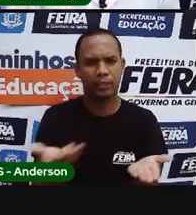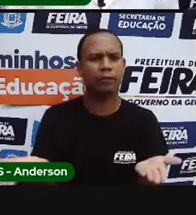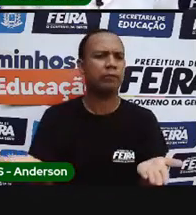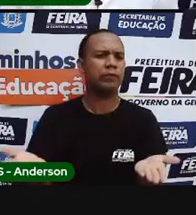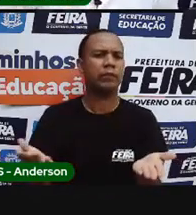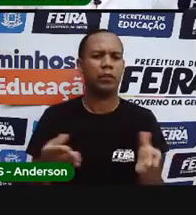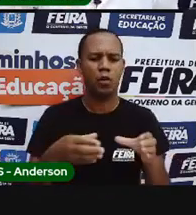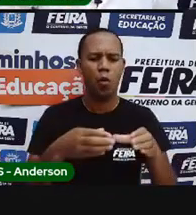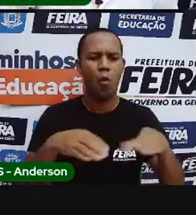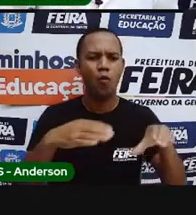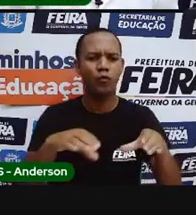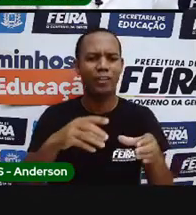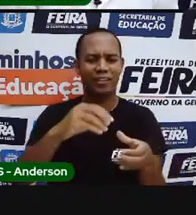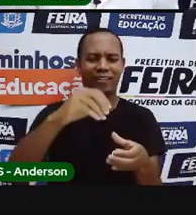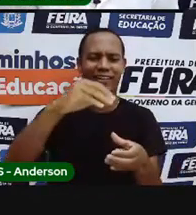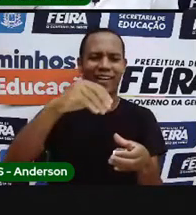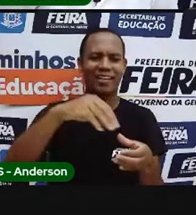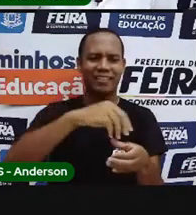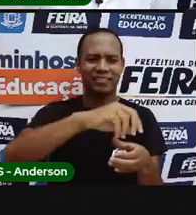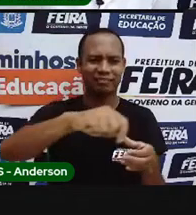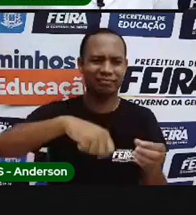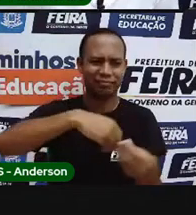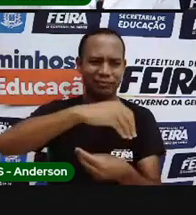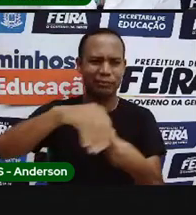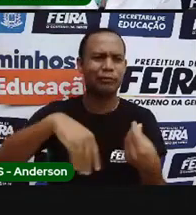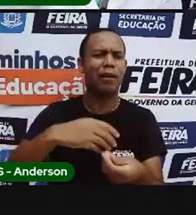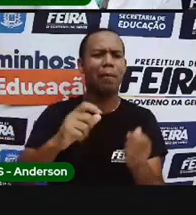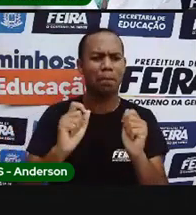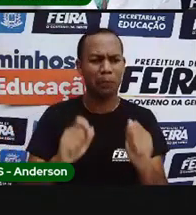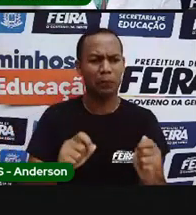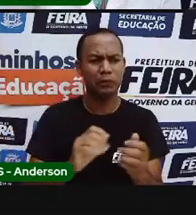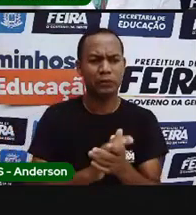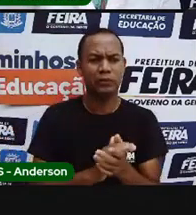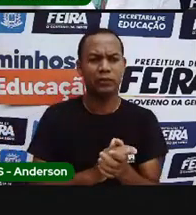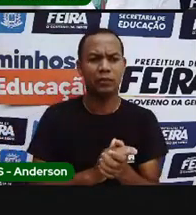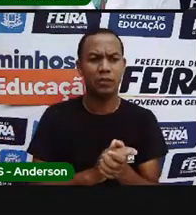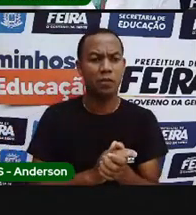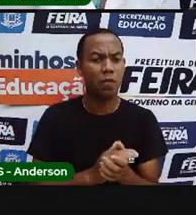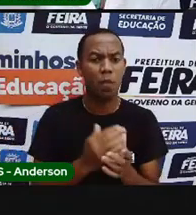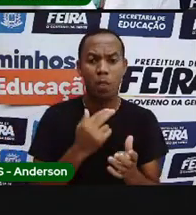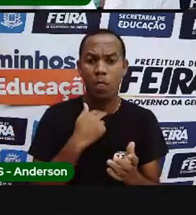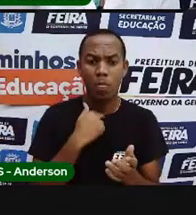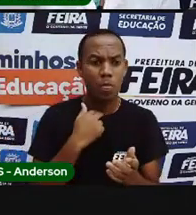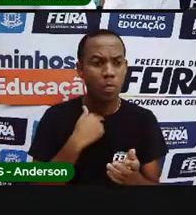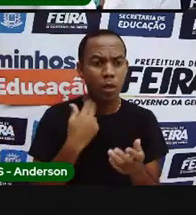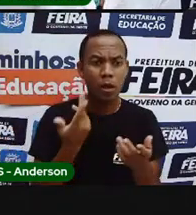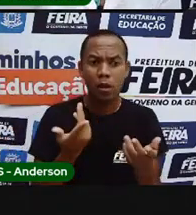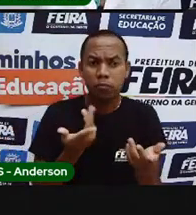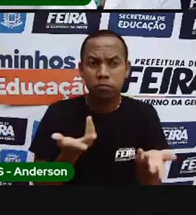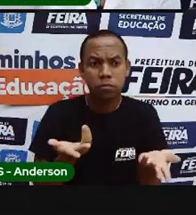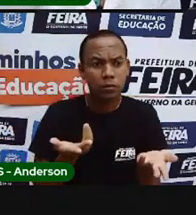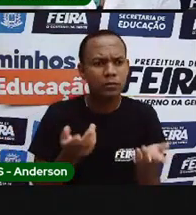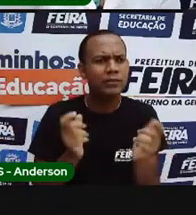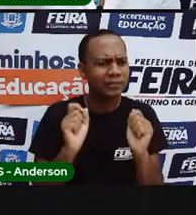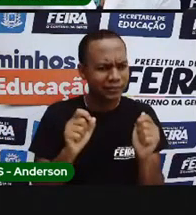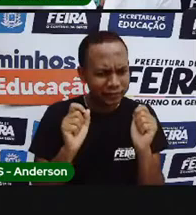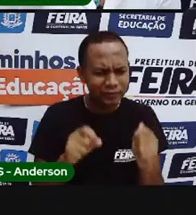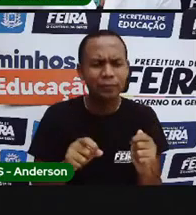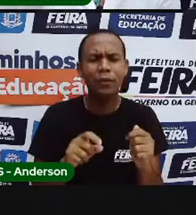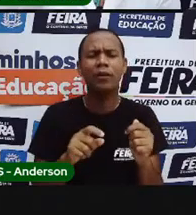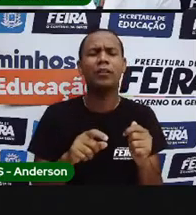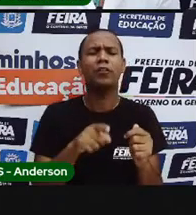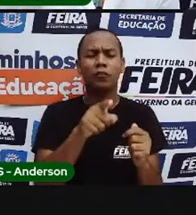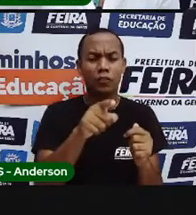a casca de ovo, eu posso o quê? Fazer a compostagem. Pronto. Não sei fazer compostagem. Não sei o que é que é.